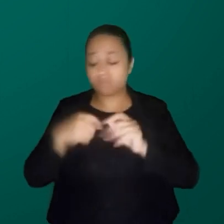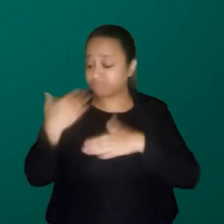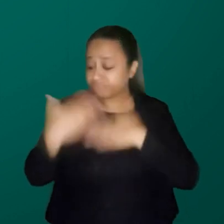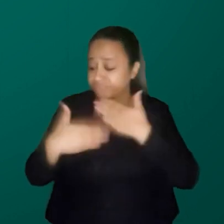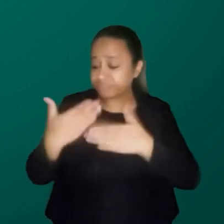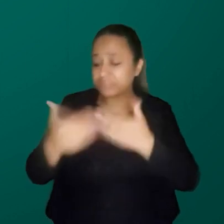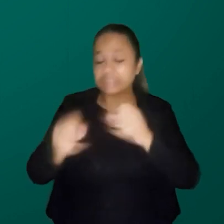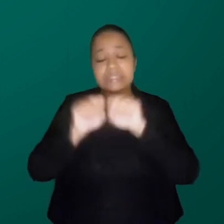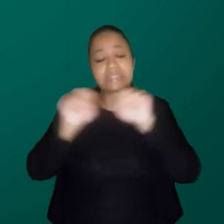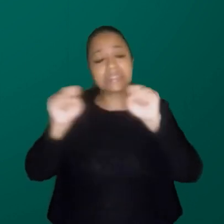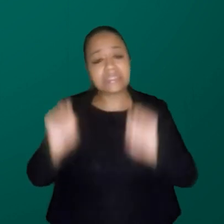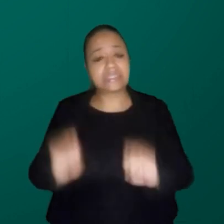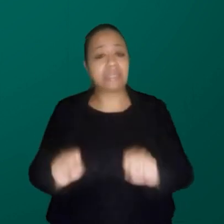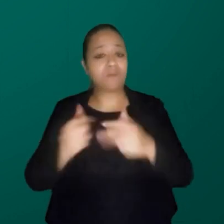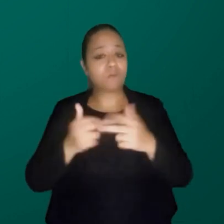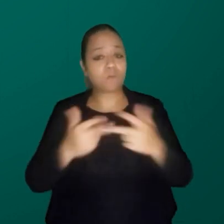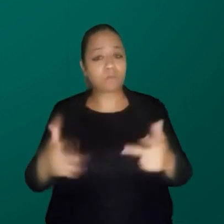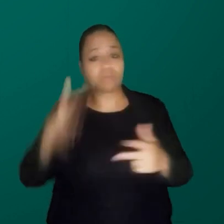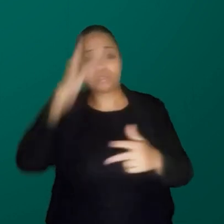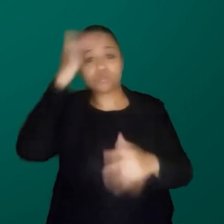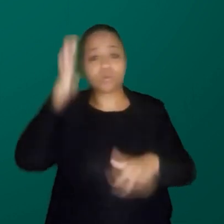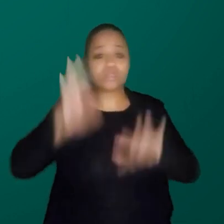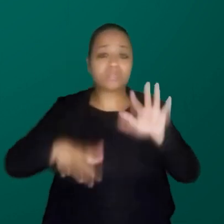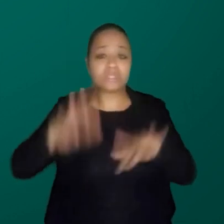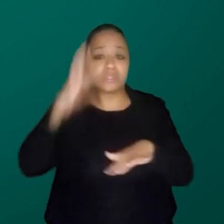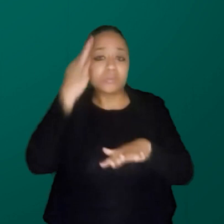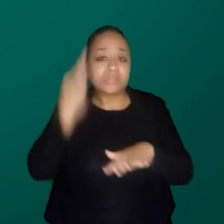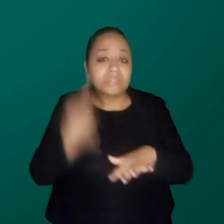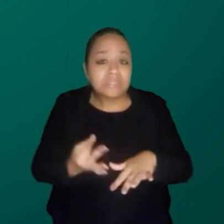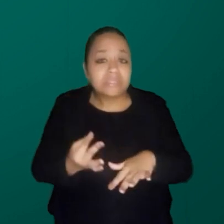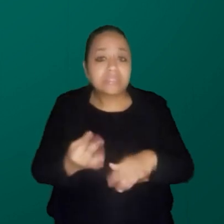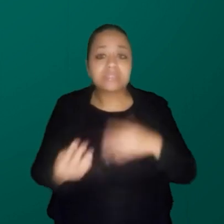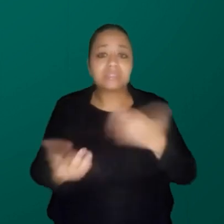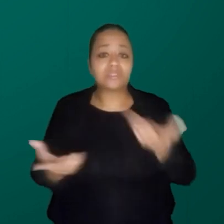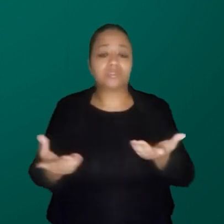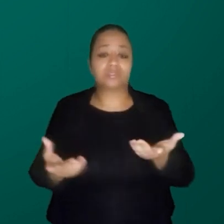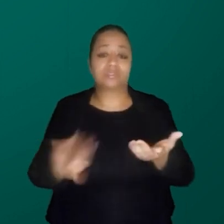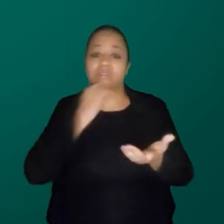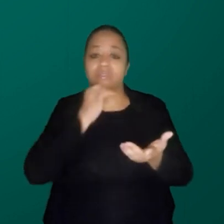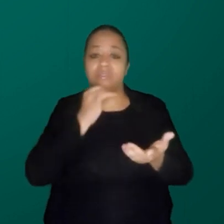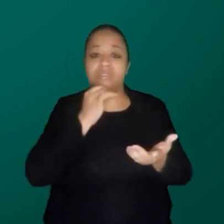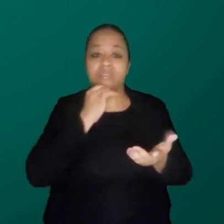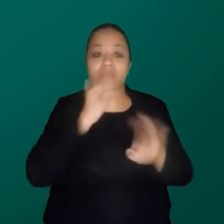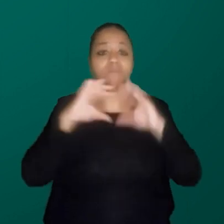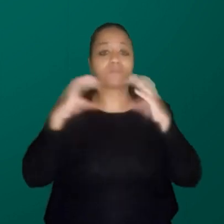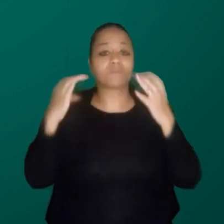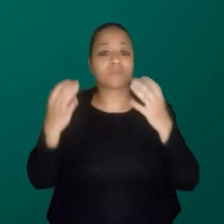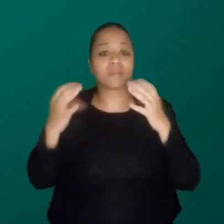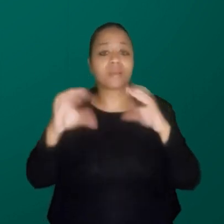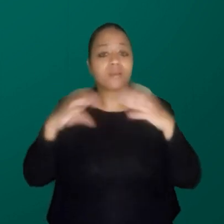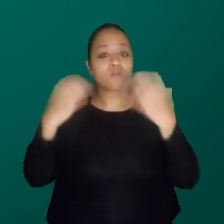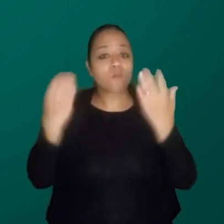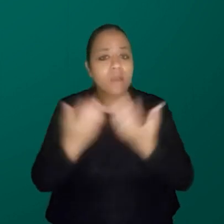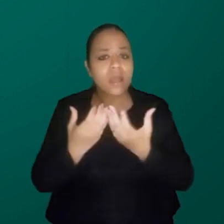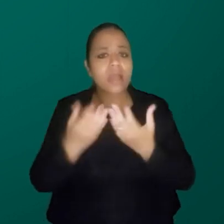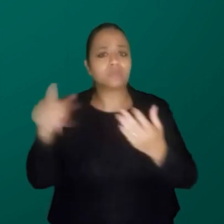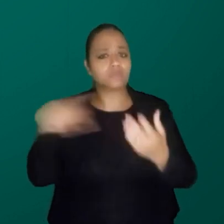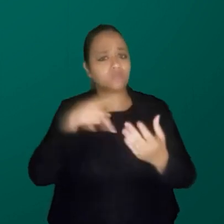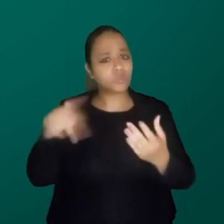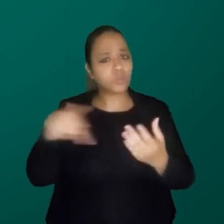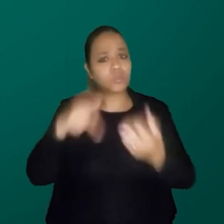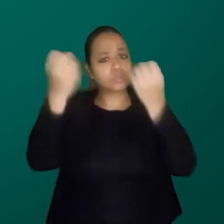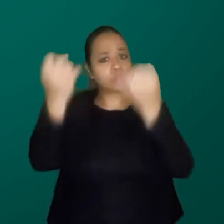o sistema daquilo que a pessoa não entende? Nós vimos um exemplo agora no Congresso de um professor explicando